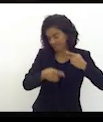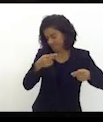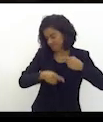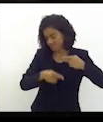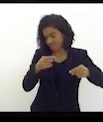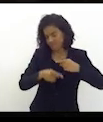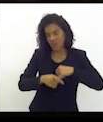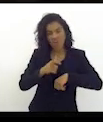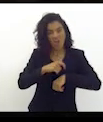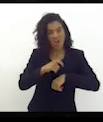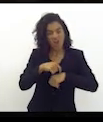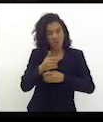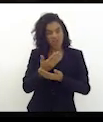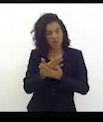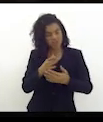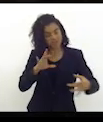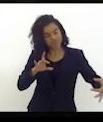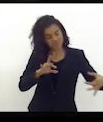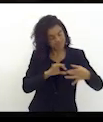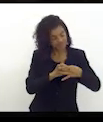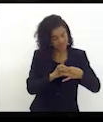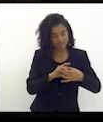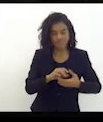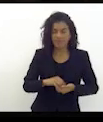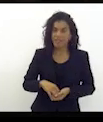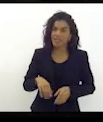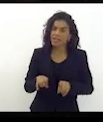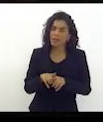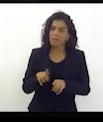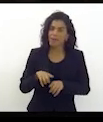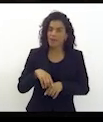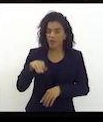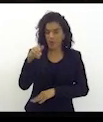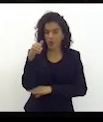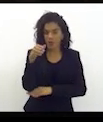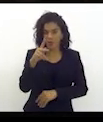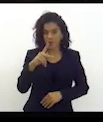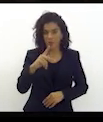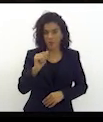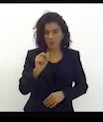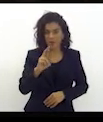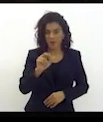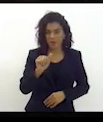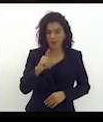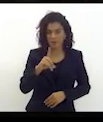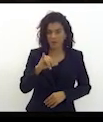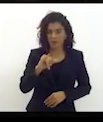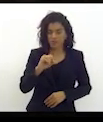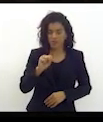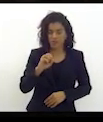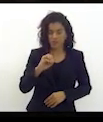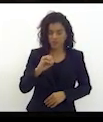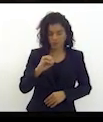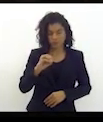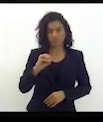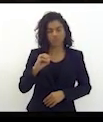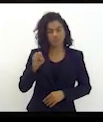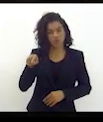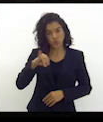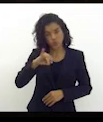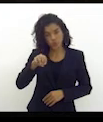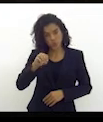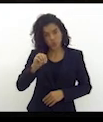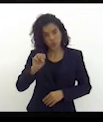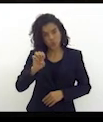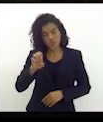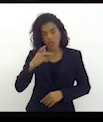um evento que tivemos no Hotel Paradiso, que José Bonifácio se utilizou da palavra para elogiar o meu